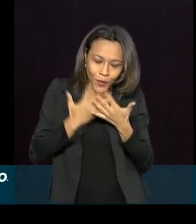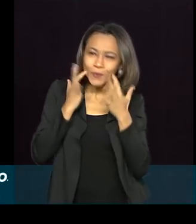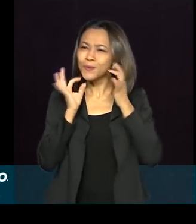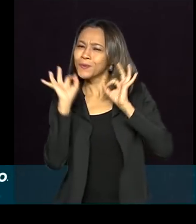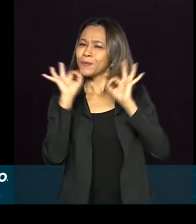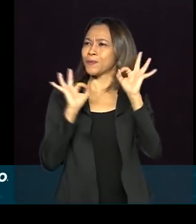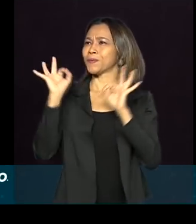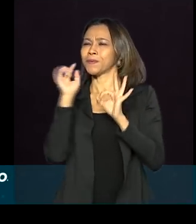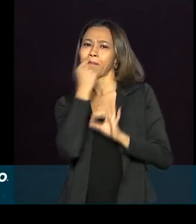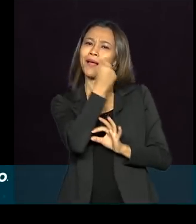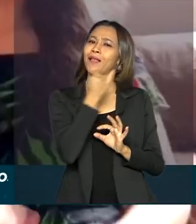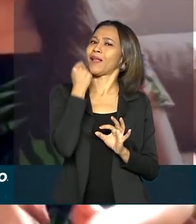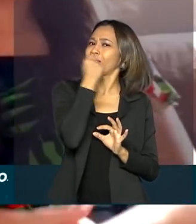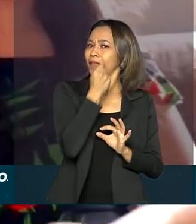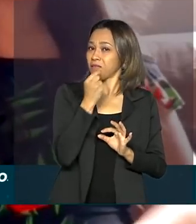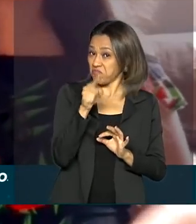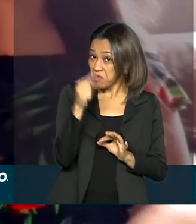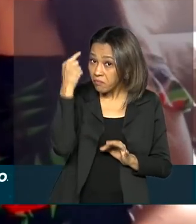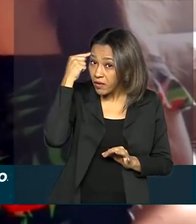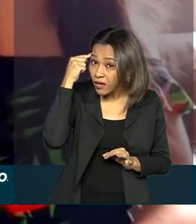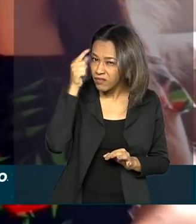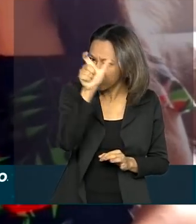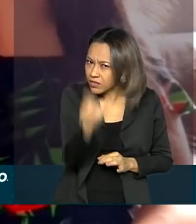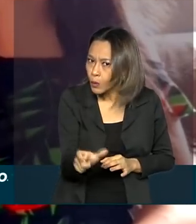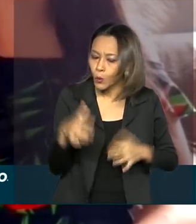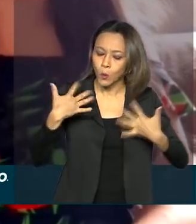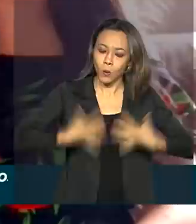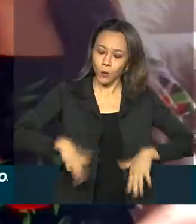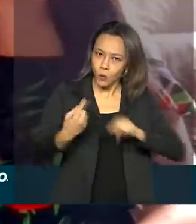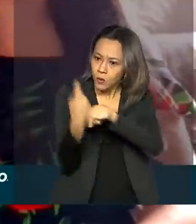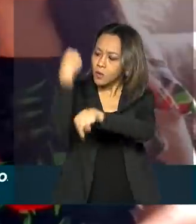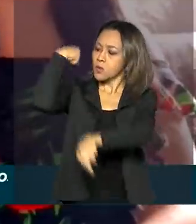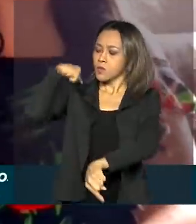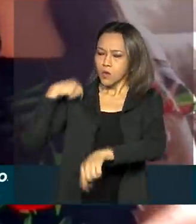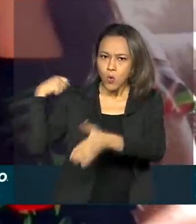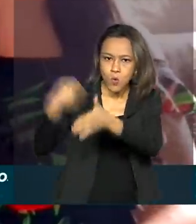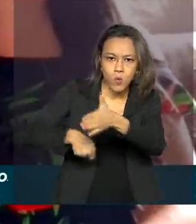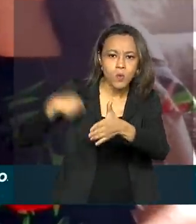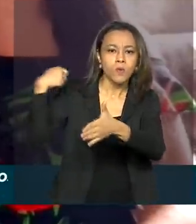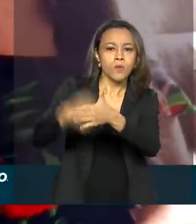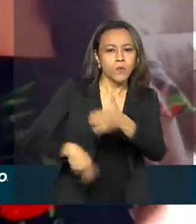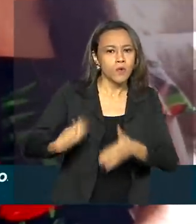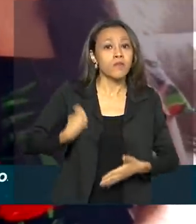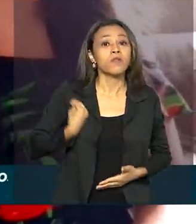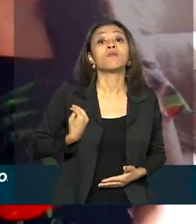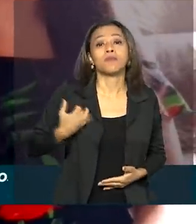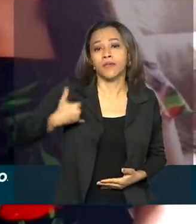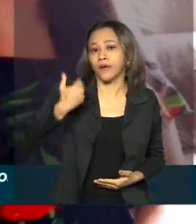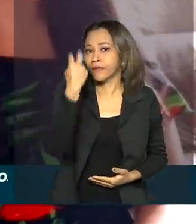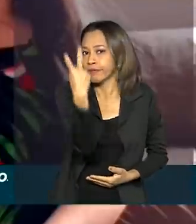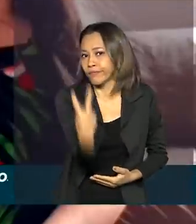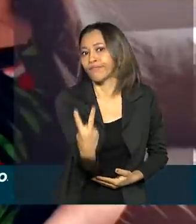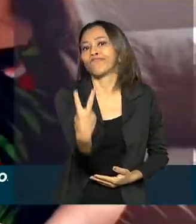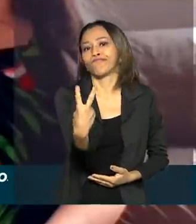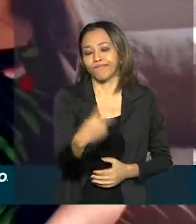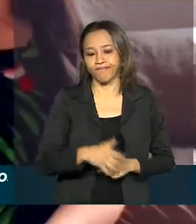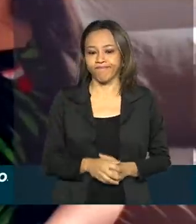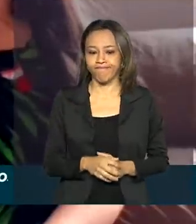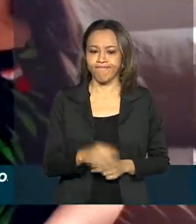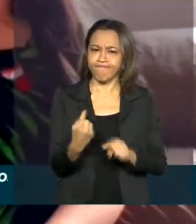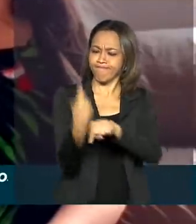caprichando no batom? Não imagina que a menina teve que lutar pela vida com apenas dois anos de idade. Em